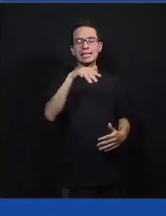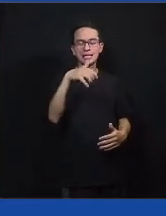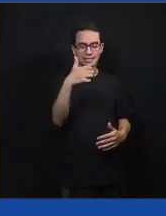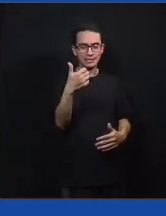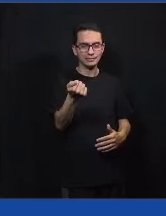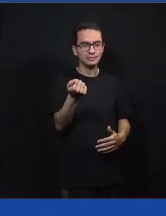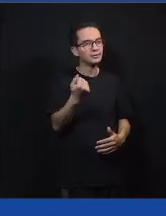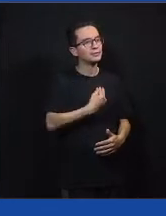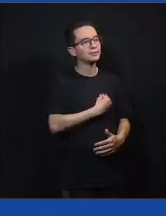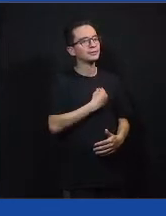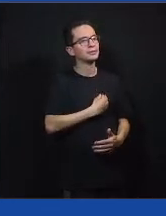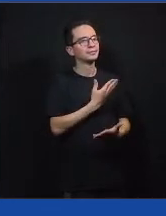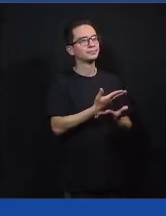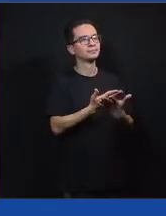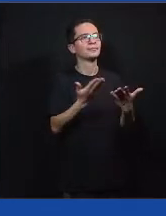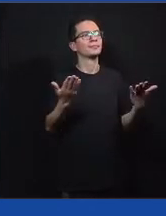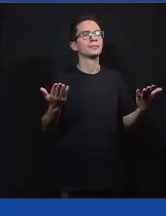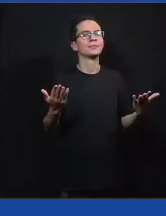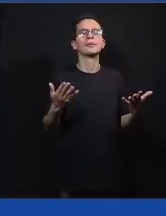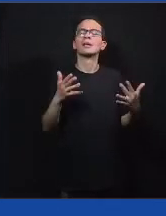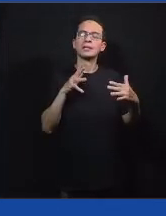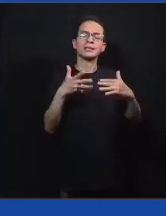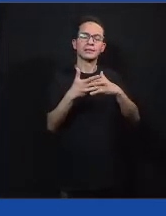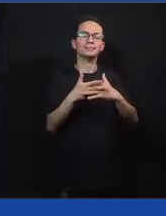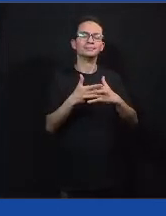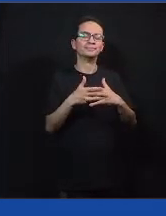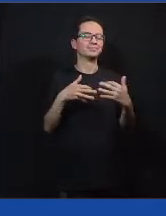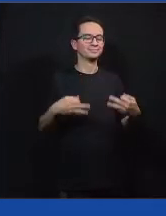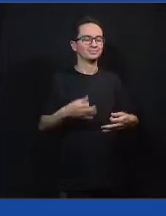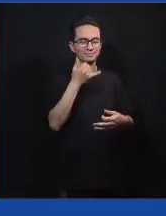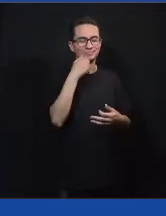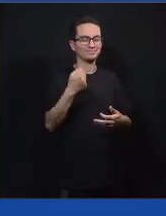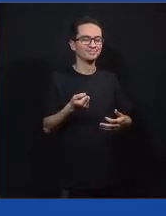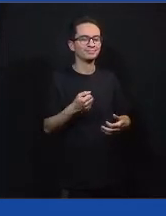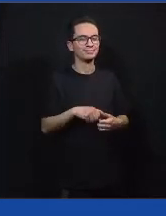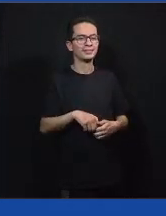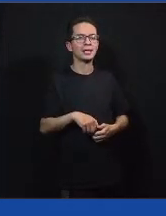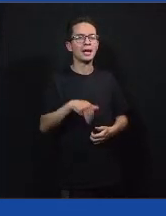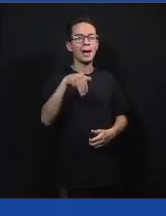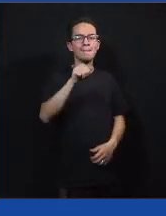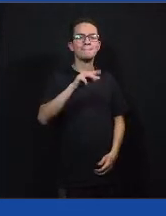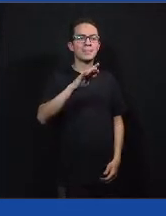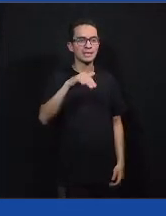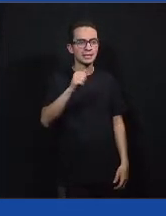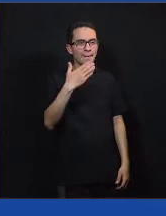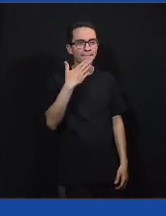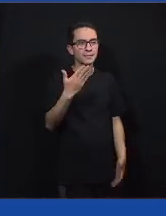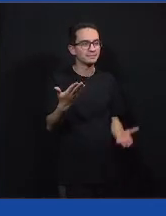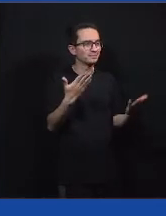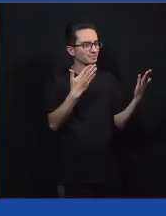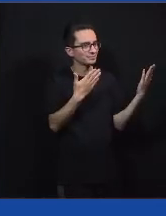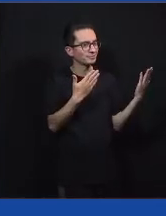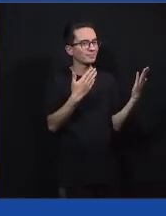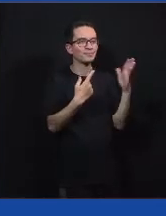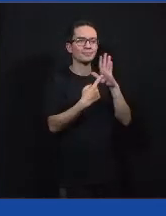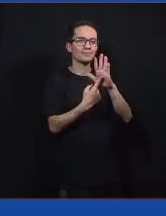a gente presente, tá bom? Vamos lá. Marina Tóvoli, pode se apresentar para a gente agora, por favor.